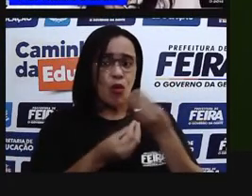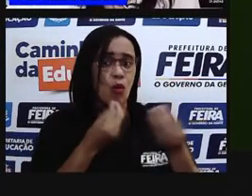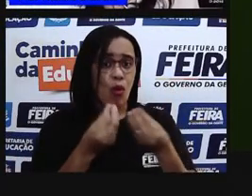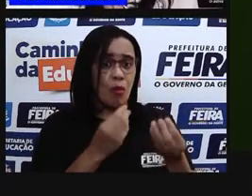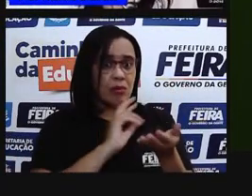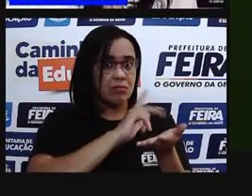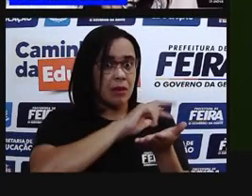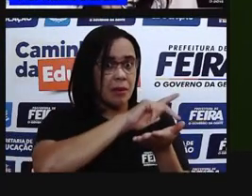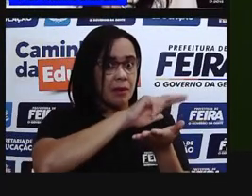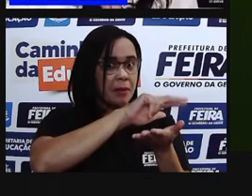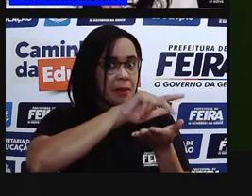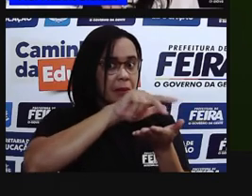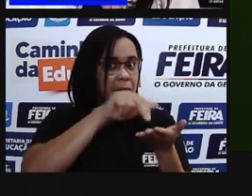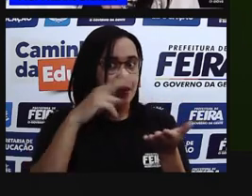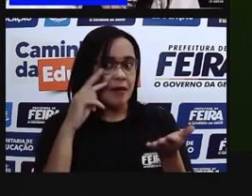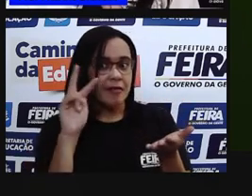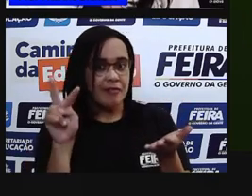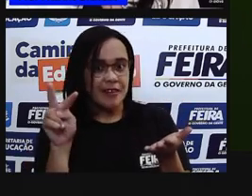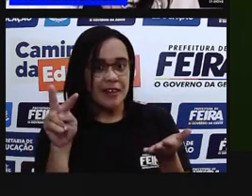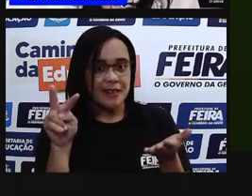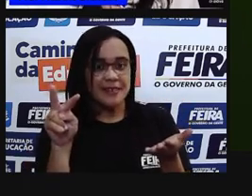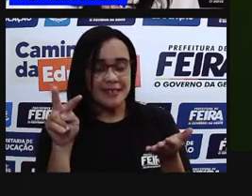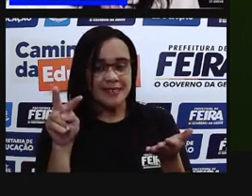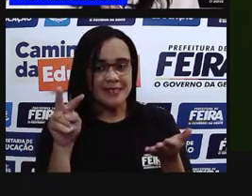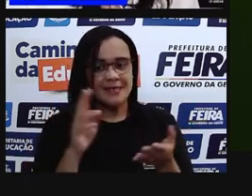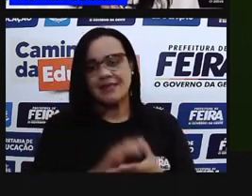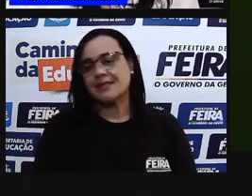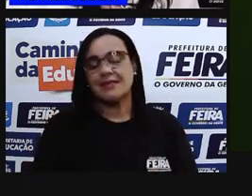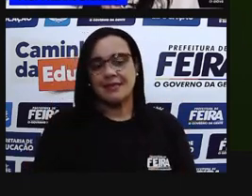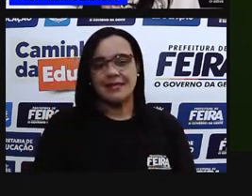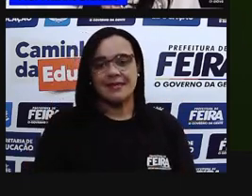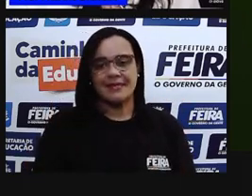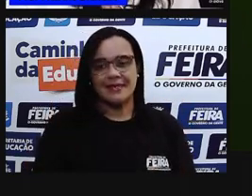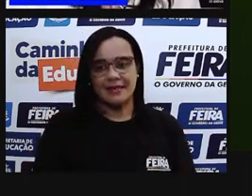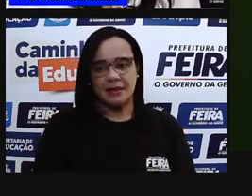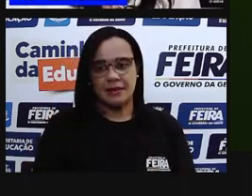aqui, ó, que a gente consegue ver. Tanto o governo federal,